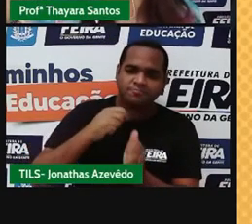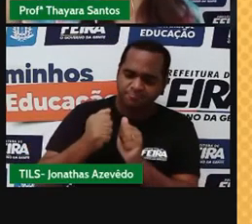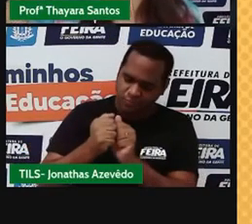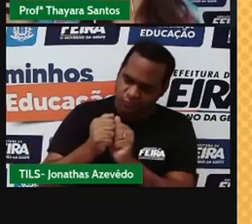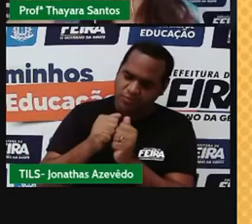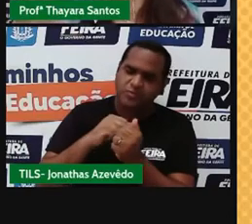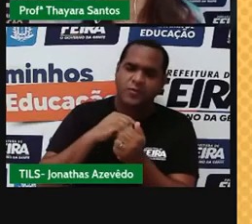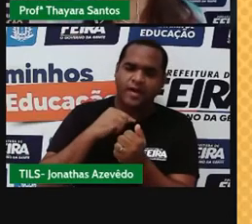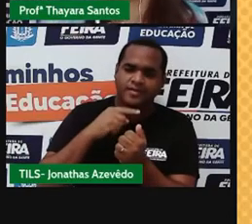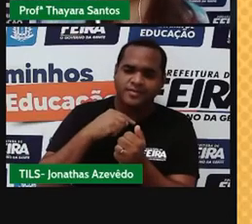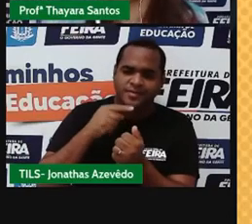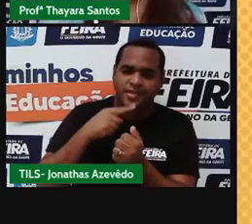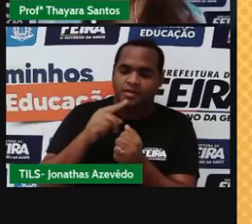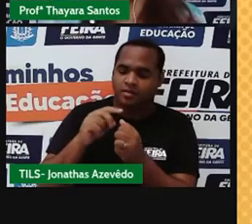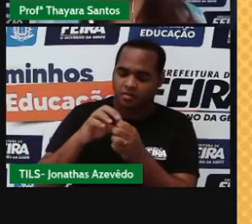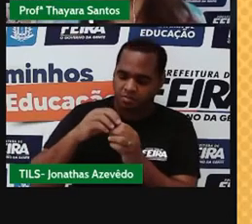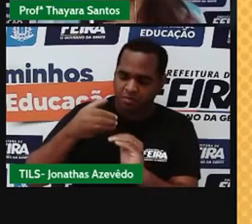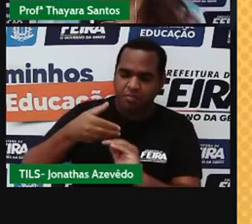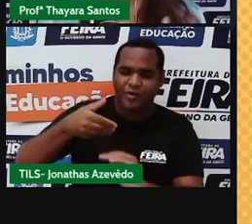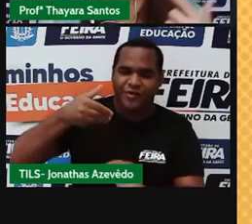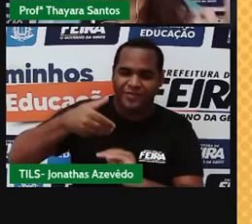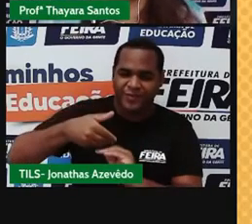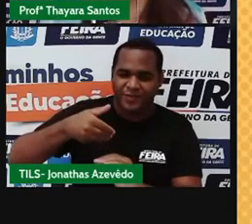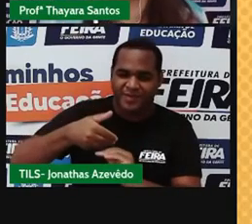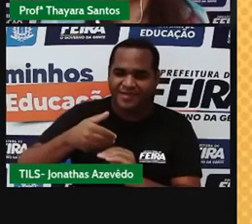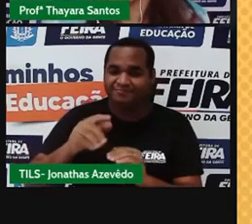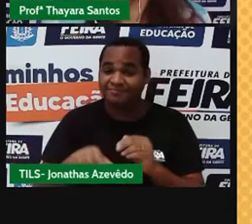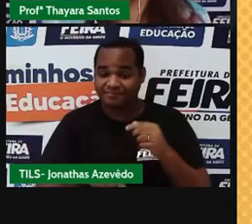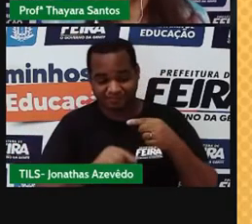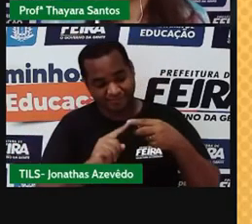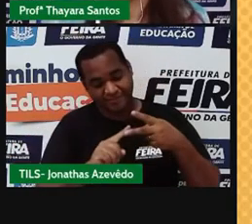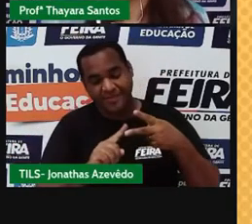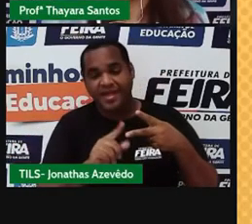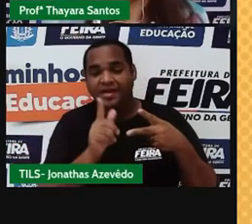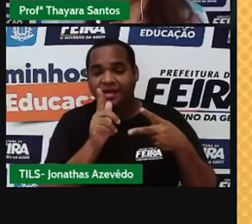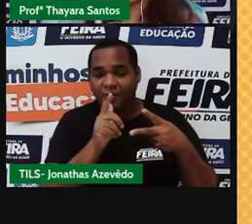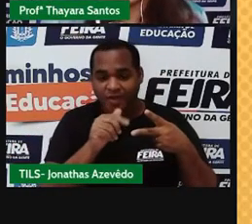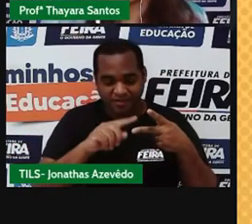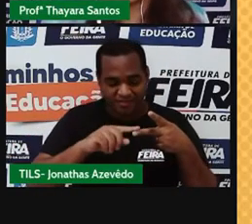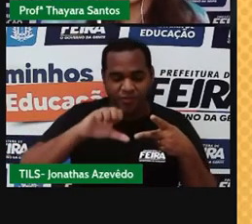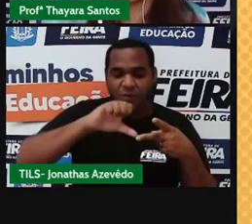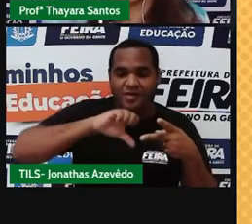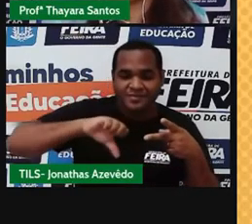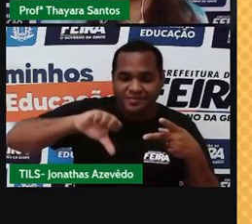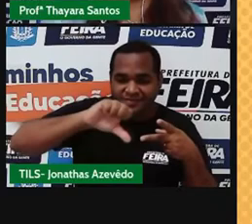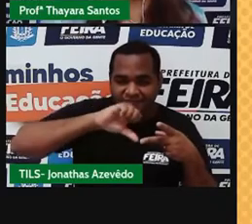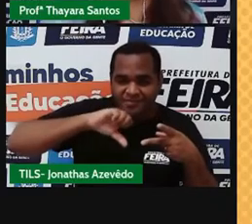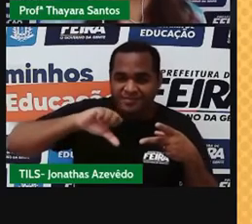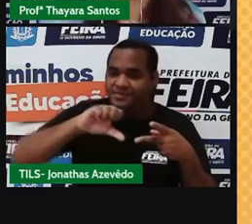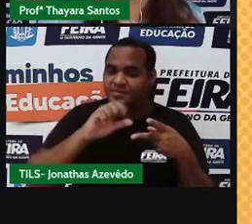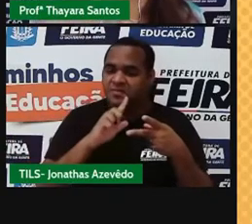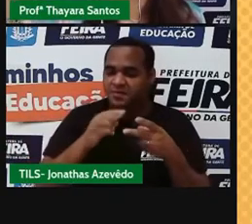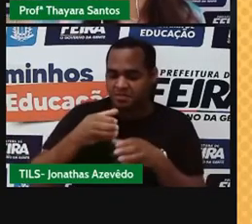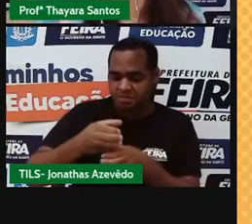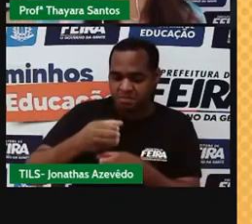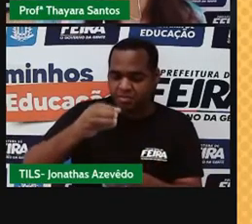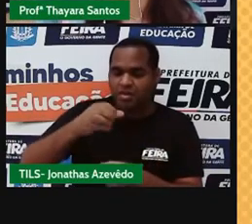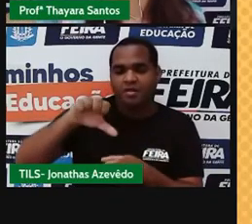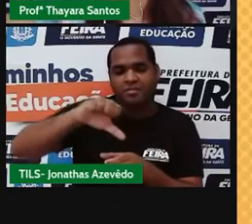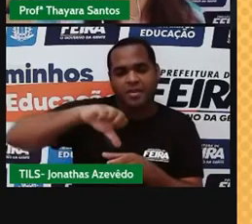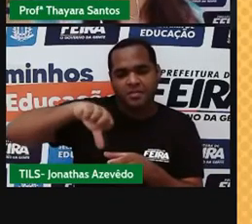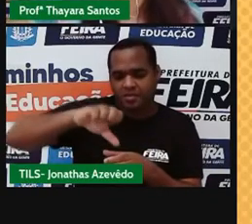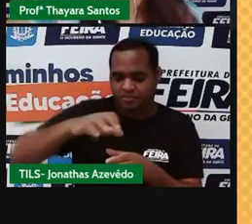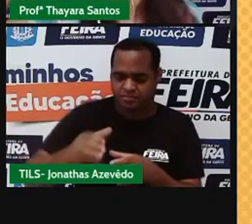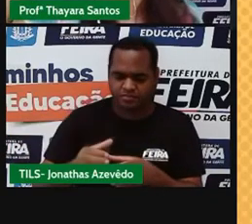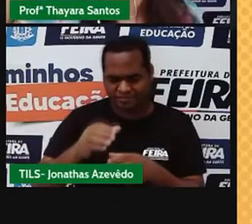ver a separação entre elas, como é o caso da água com óleo. Se a gente pega água e óleo e coloca no mesmo recipiente, a gente vai conseguir